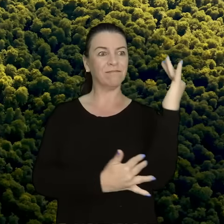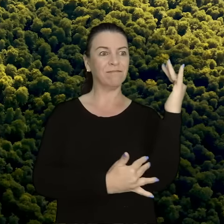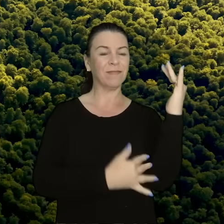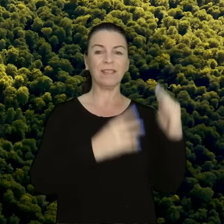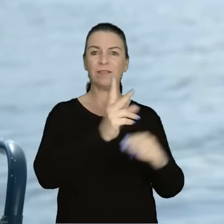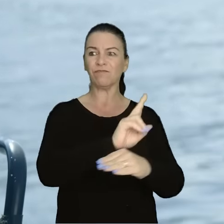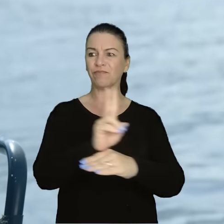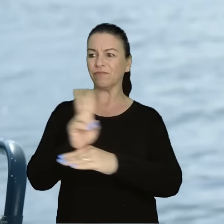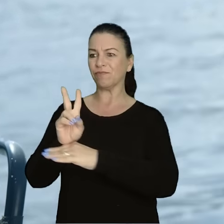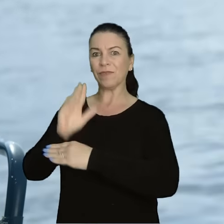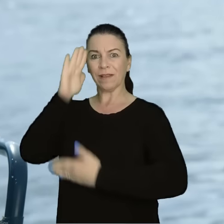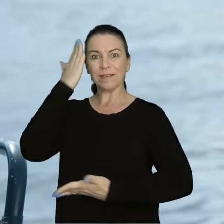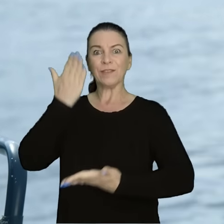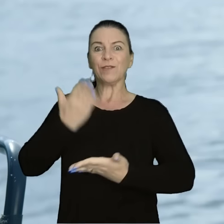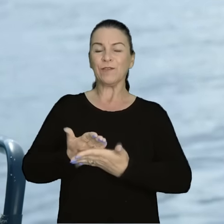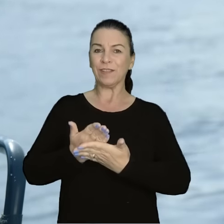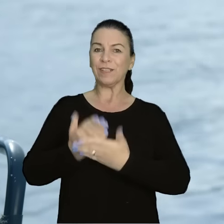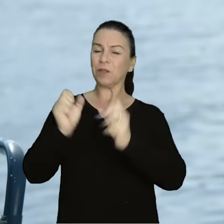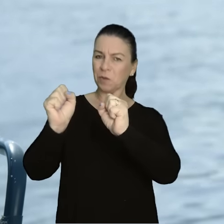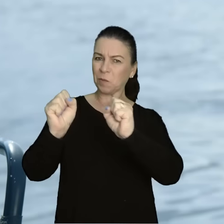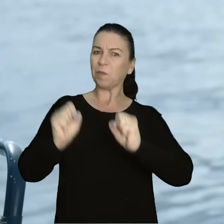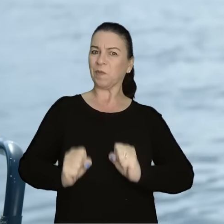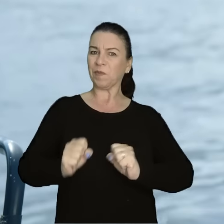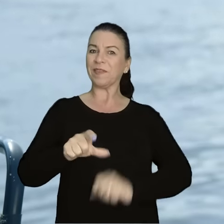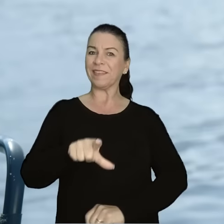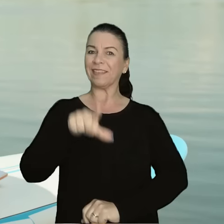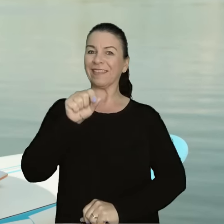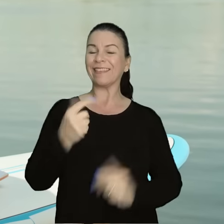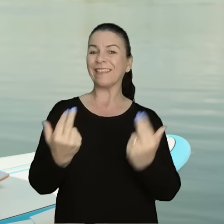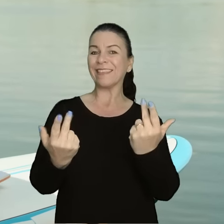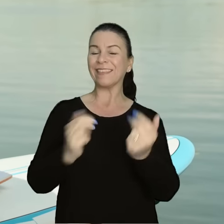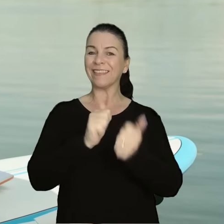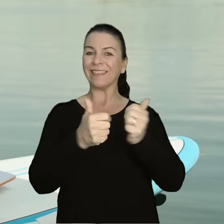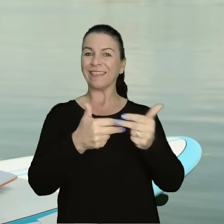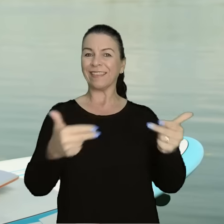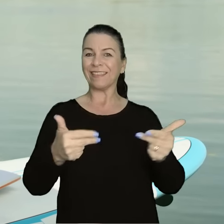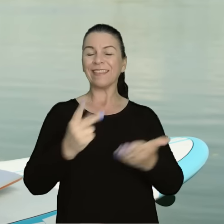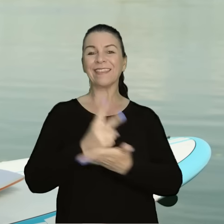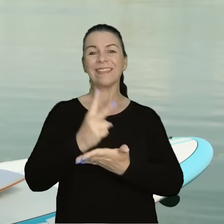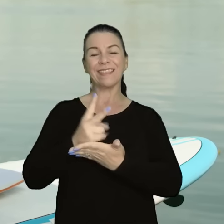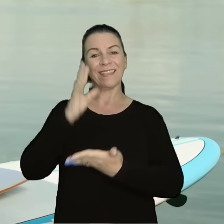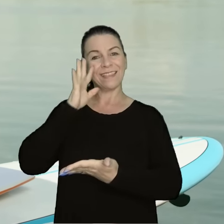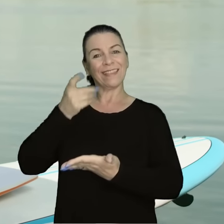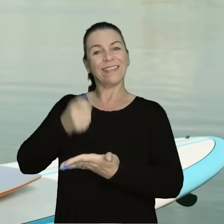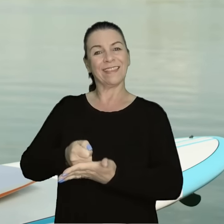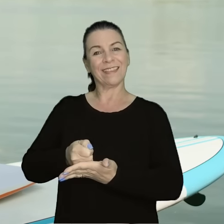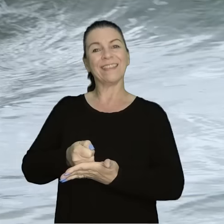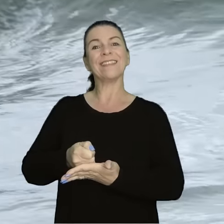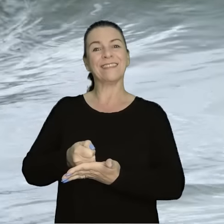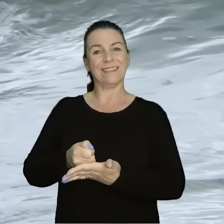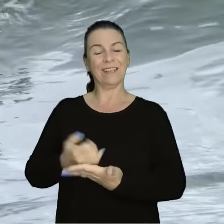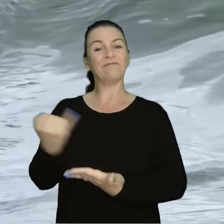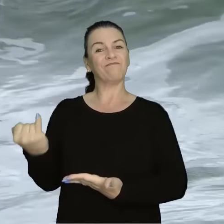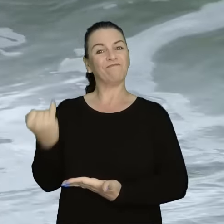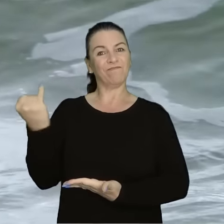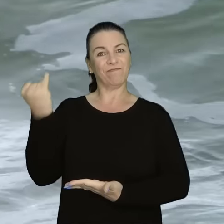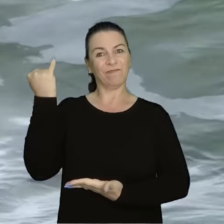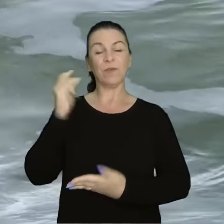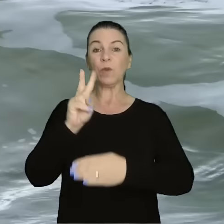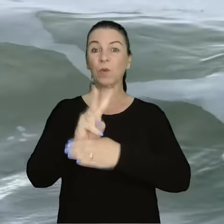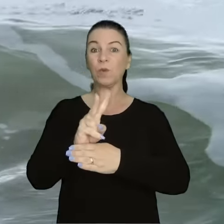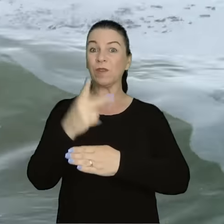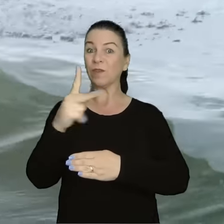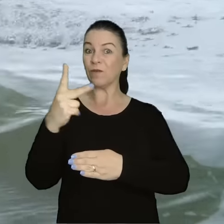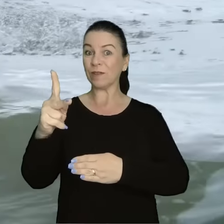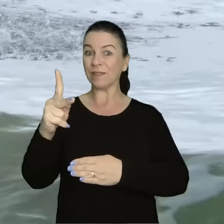conservado. Acredite no poder das suas escolhas. Assim como no esporte, cada decisão conta. Cuide de você, do